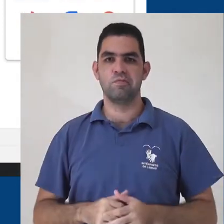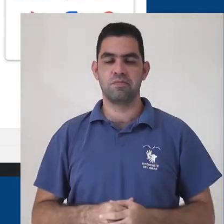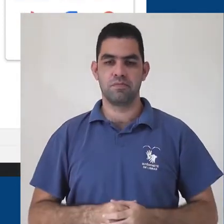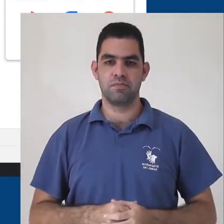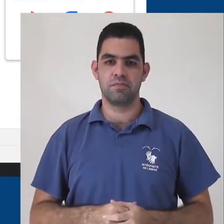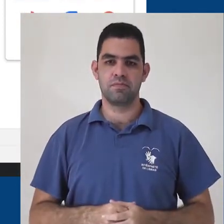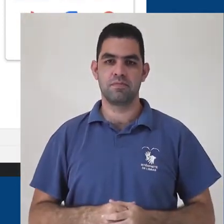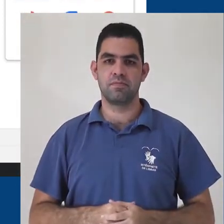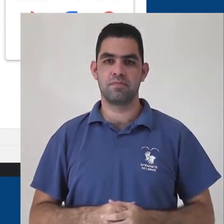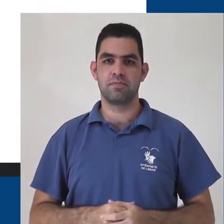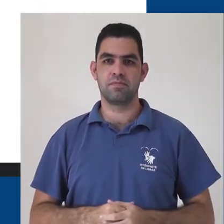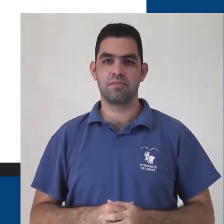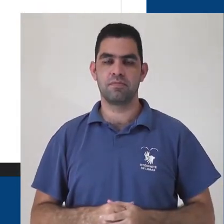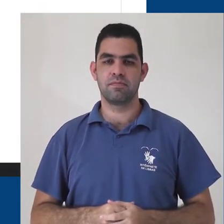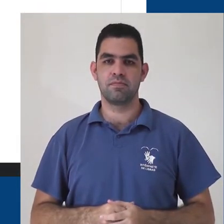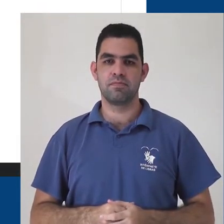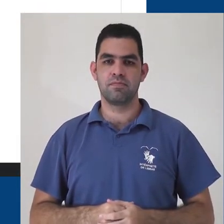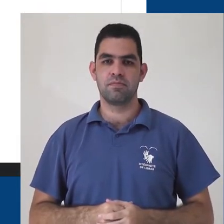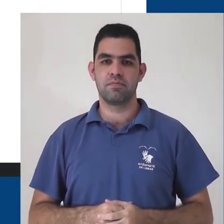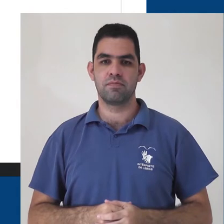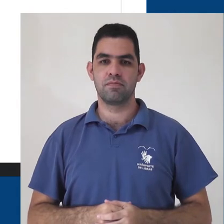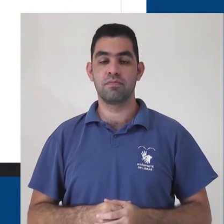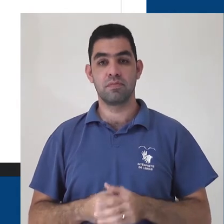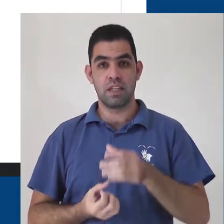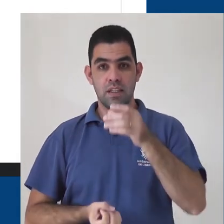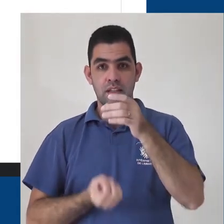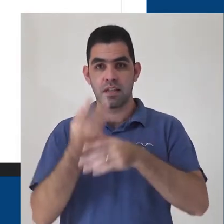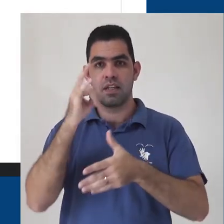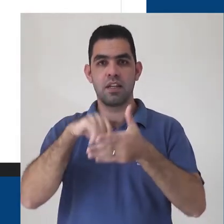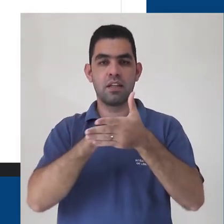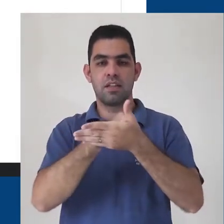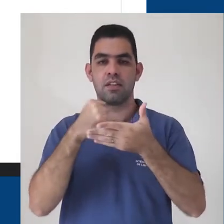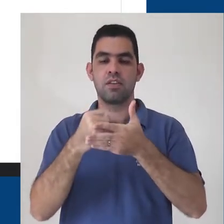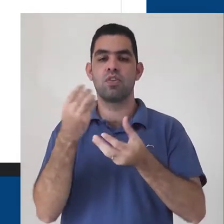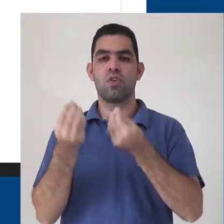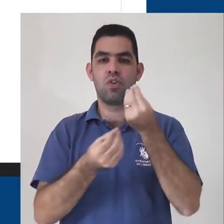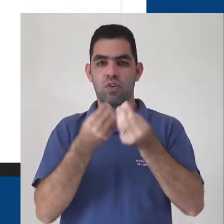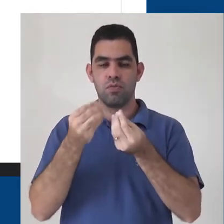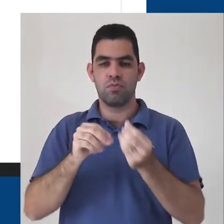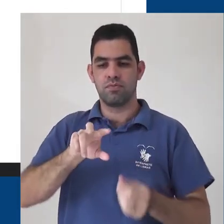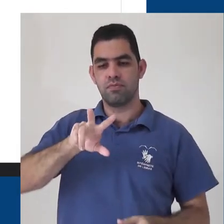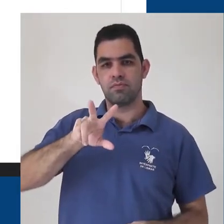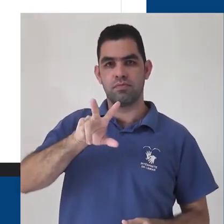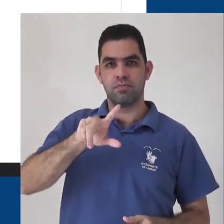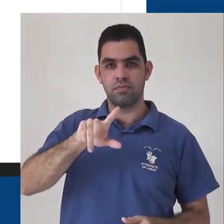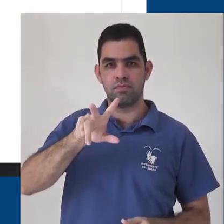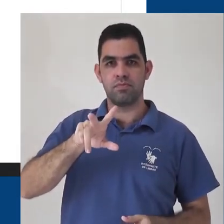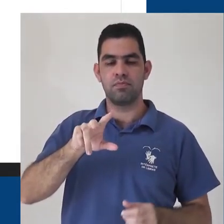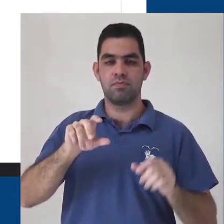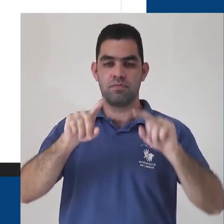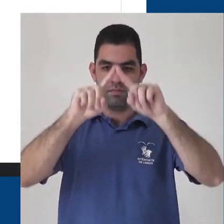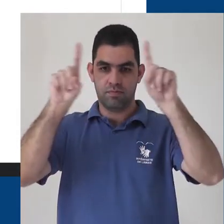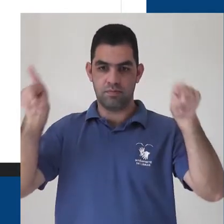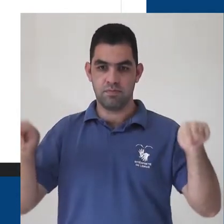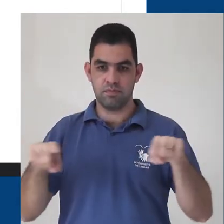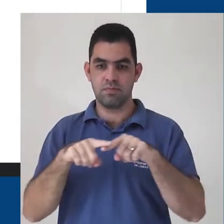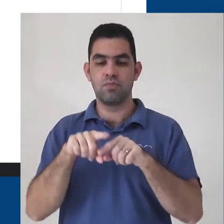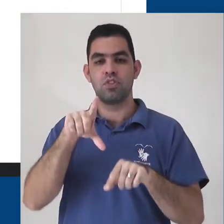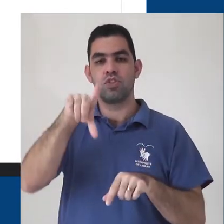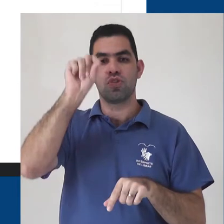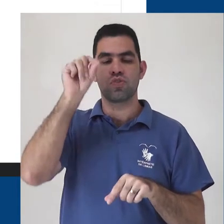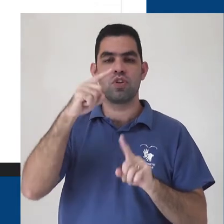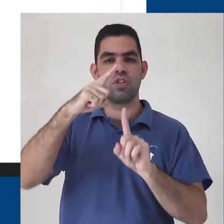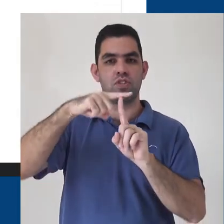encontrei o meu e vou clicar. Para criar arquivos, você clica com o botão direito do mouse na área central da página e escolhe o tipo de